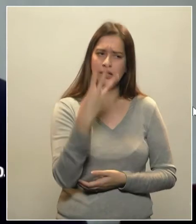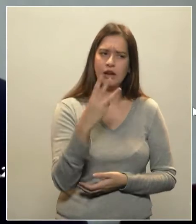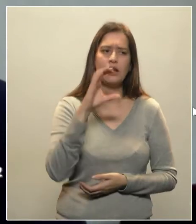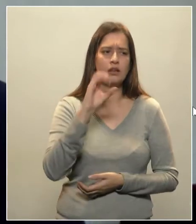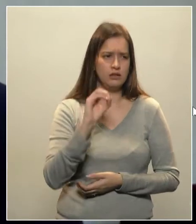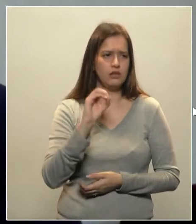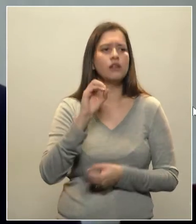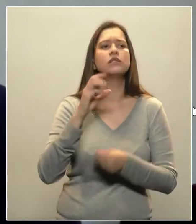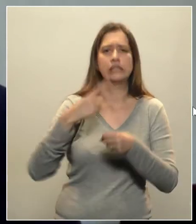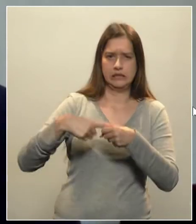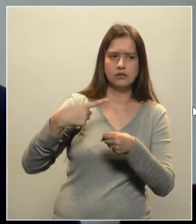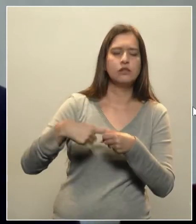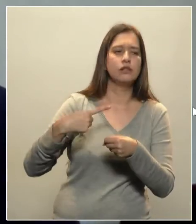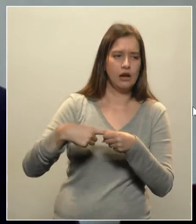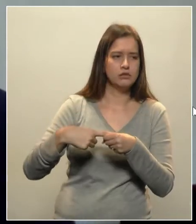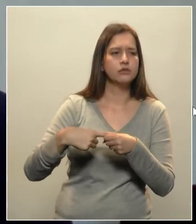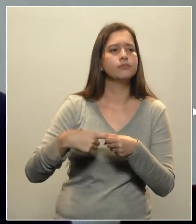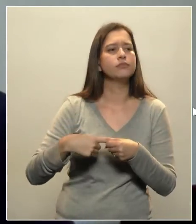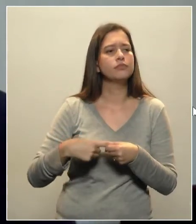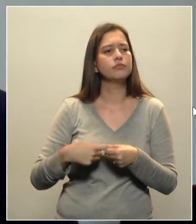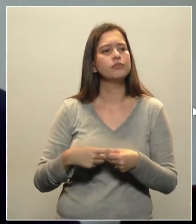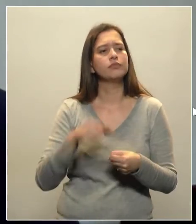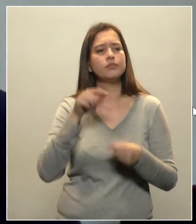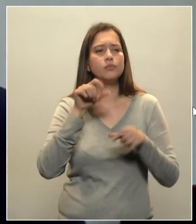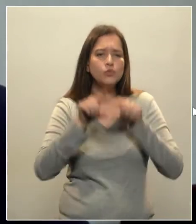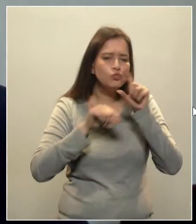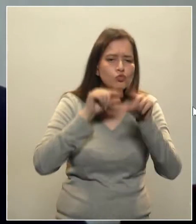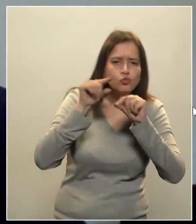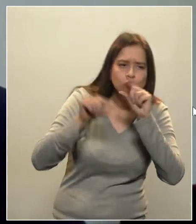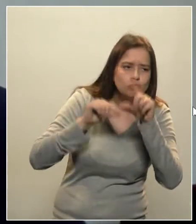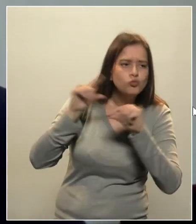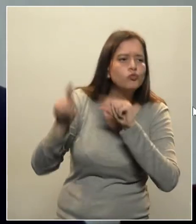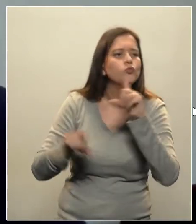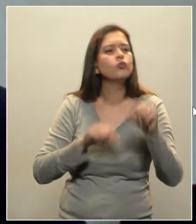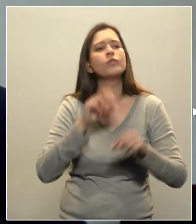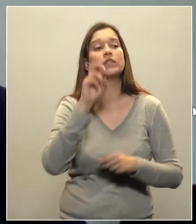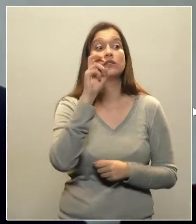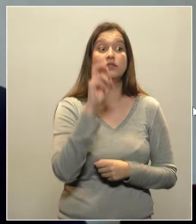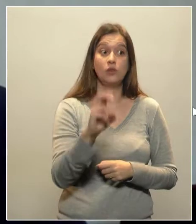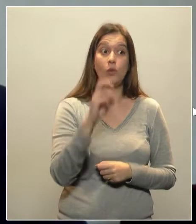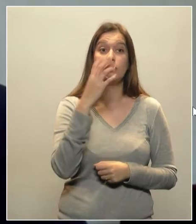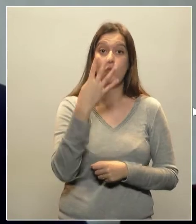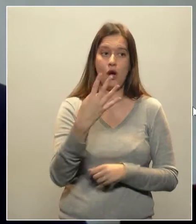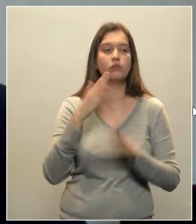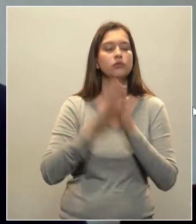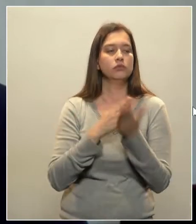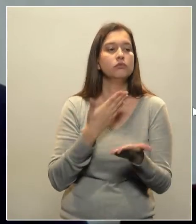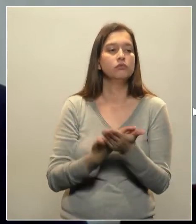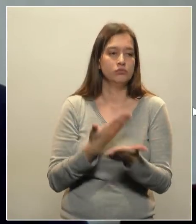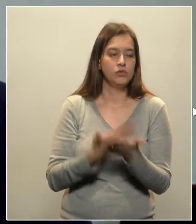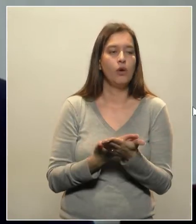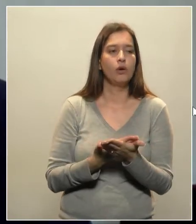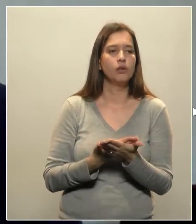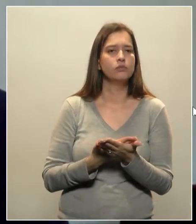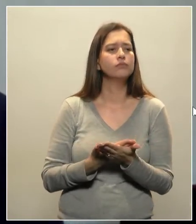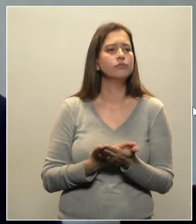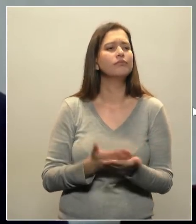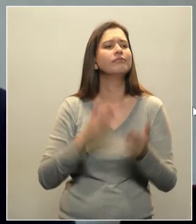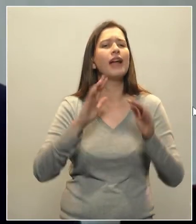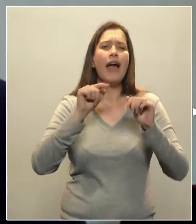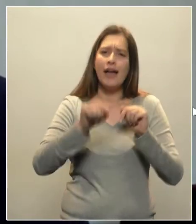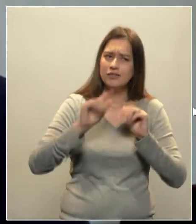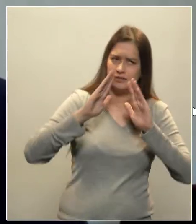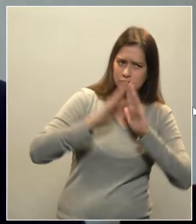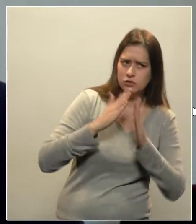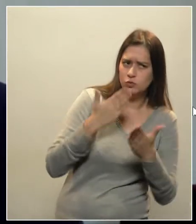Nos 30 municípios, ele indicou 54 escolas. Escolas de